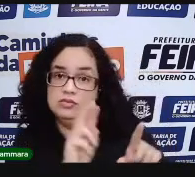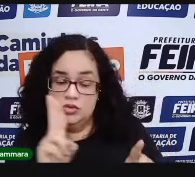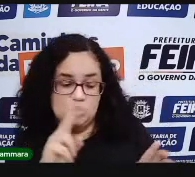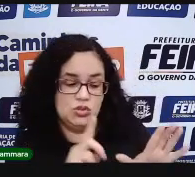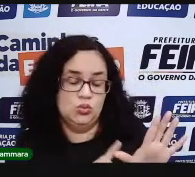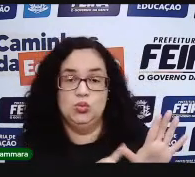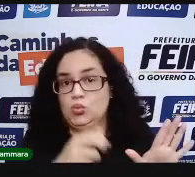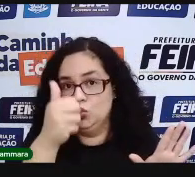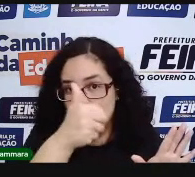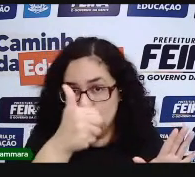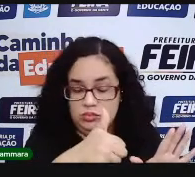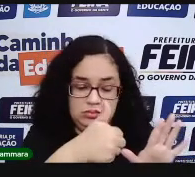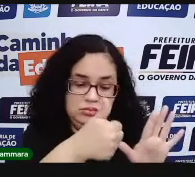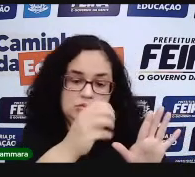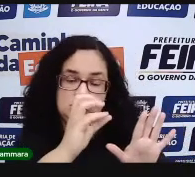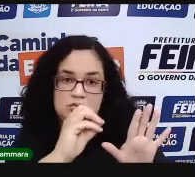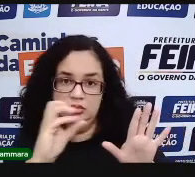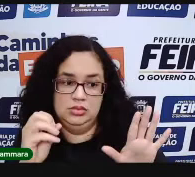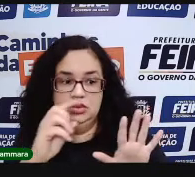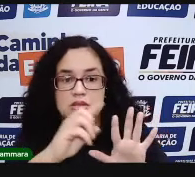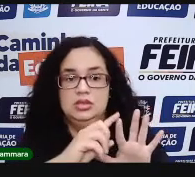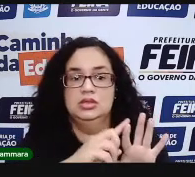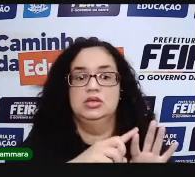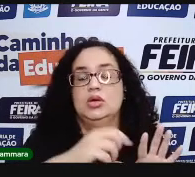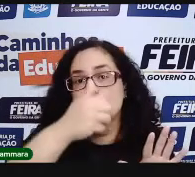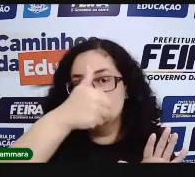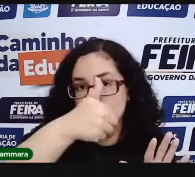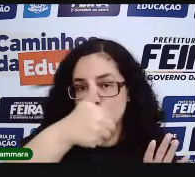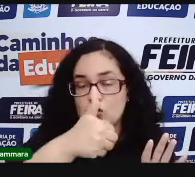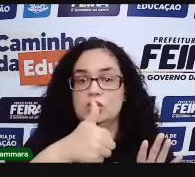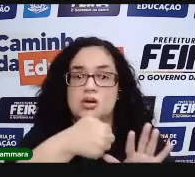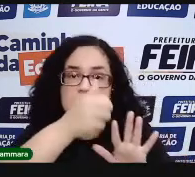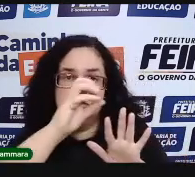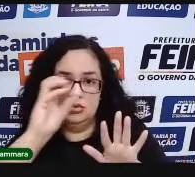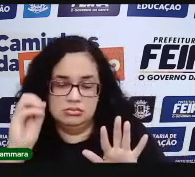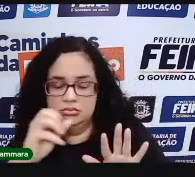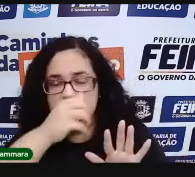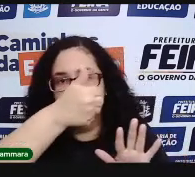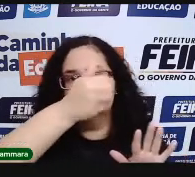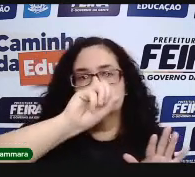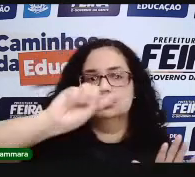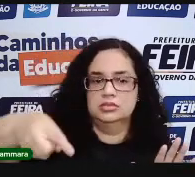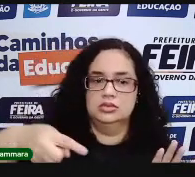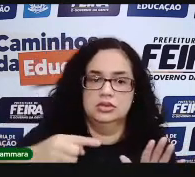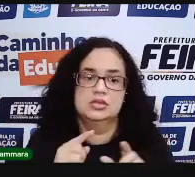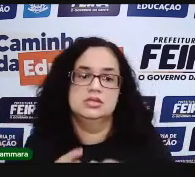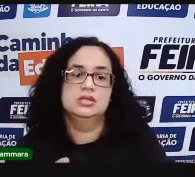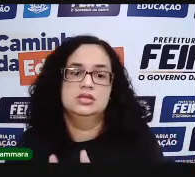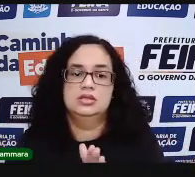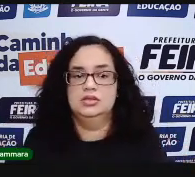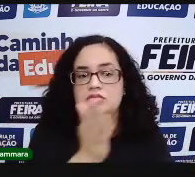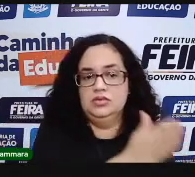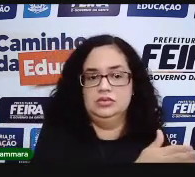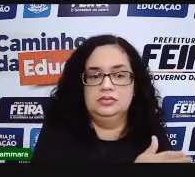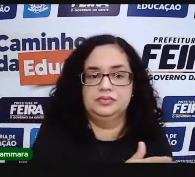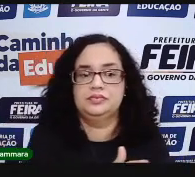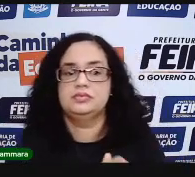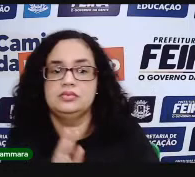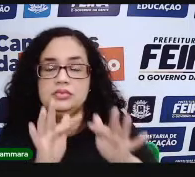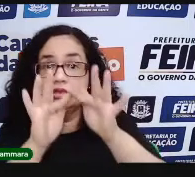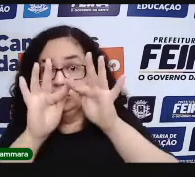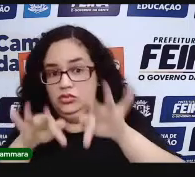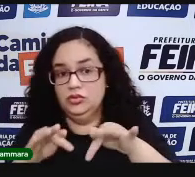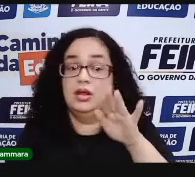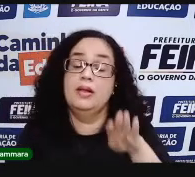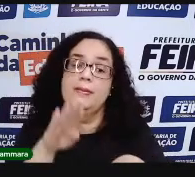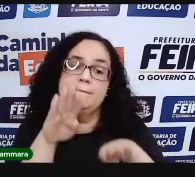Então, a gente vai usar o 1 para representar o 100. O 1, o 10. O 1, o 10 mil, o 100 mil. Ele vai estar na frente. Ele vai estar no meio.